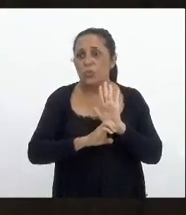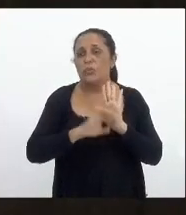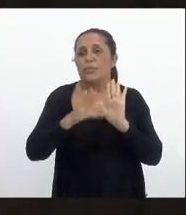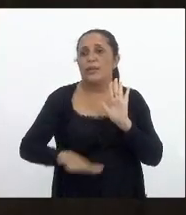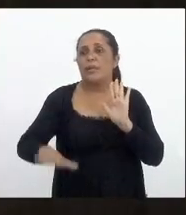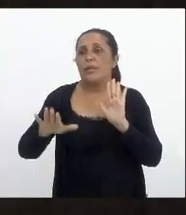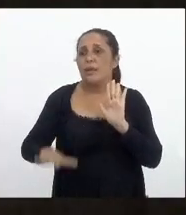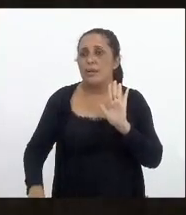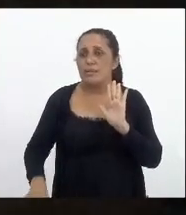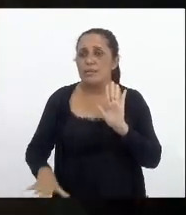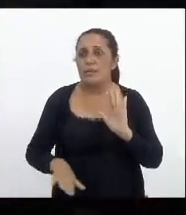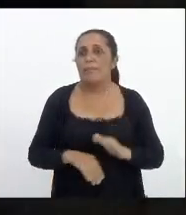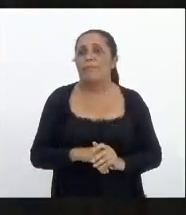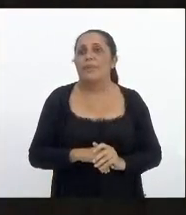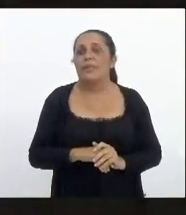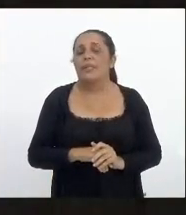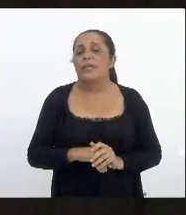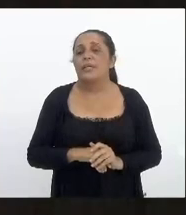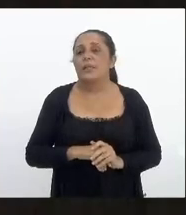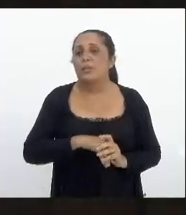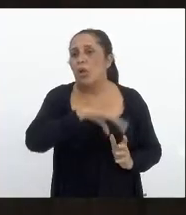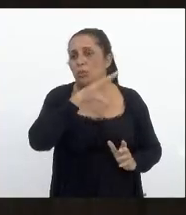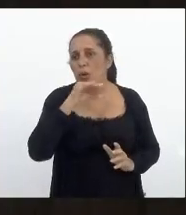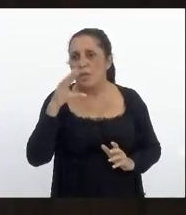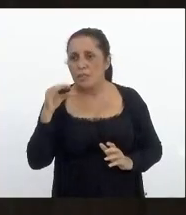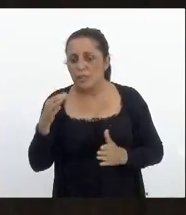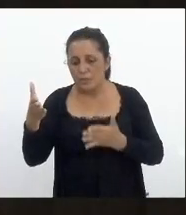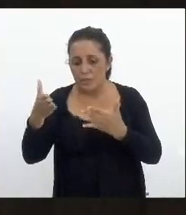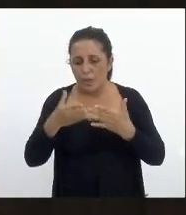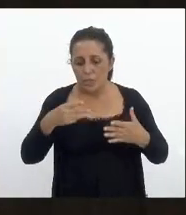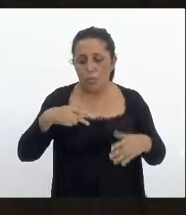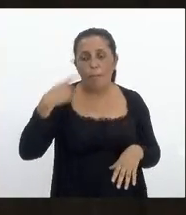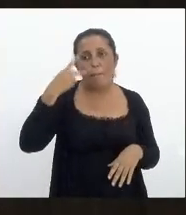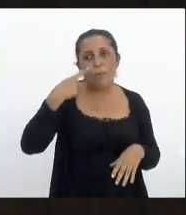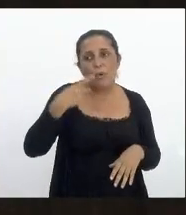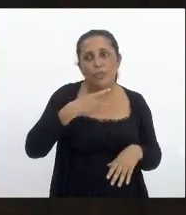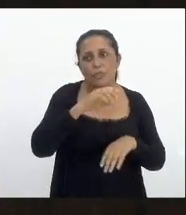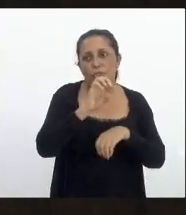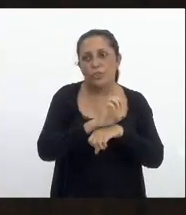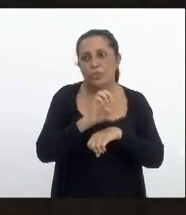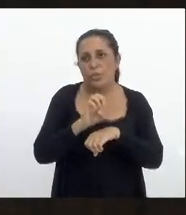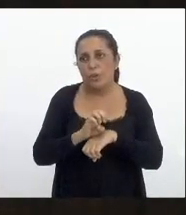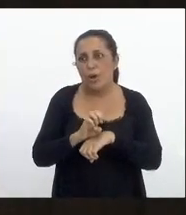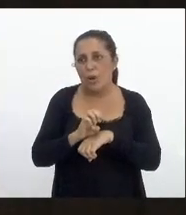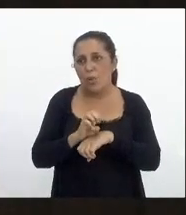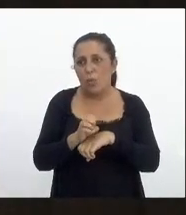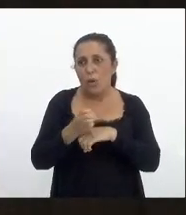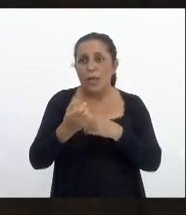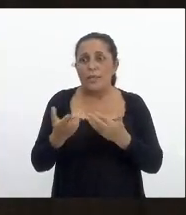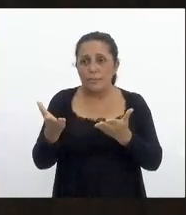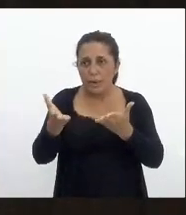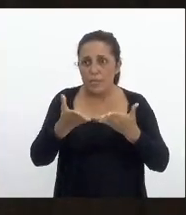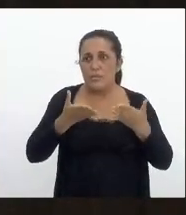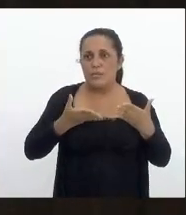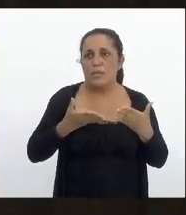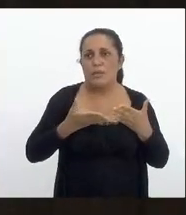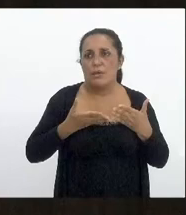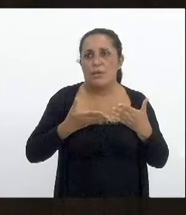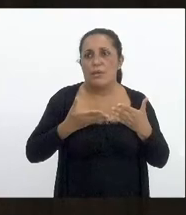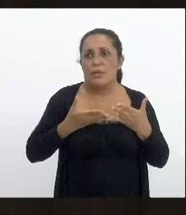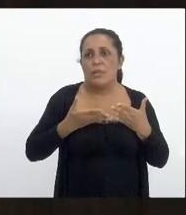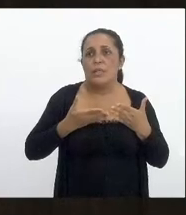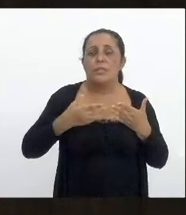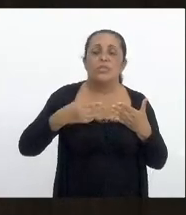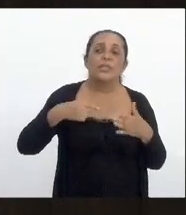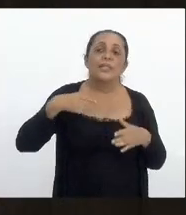ele traz né como política estadual levantar junto ao Ministério Público do Estado e delegacias especializadas